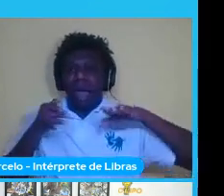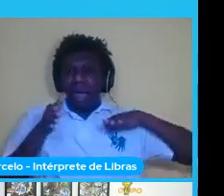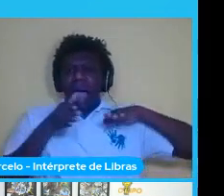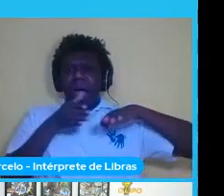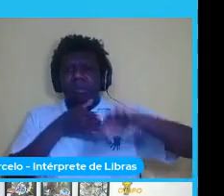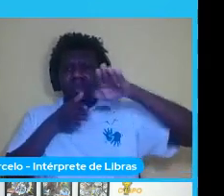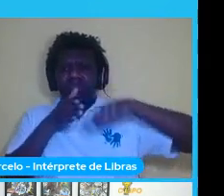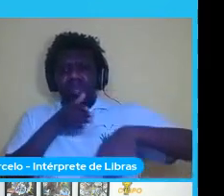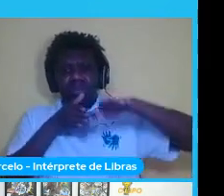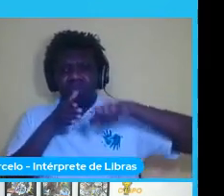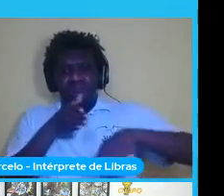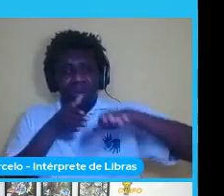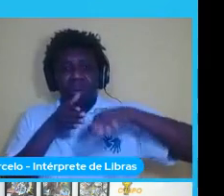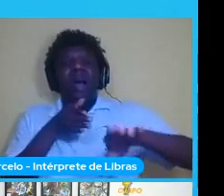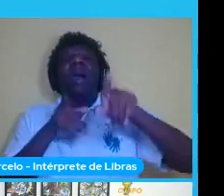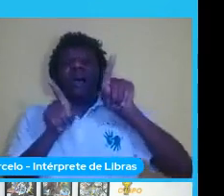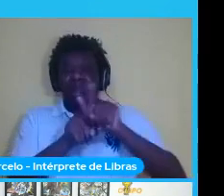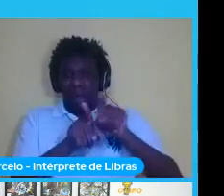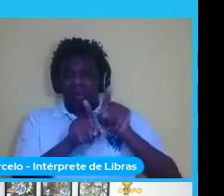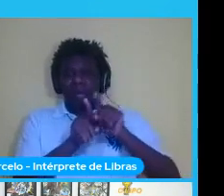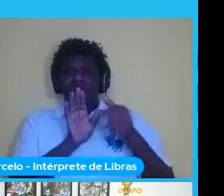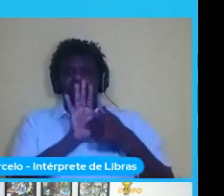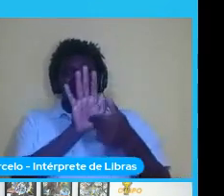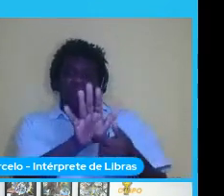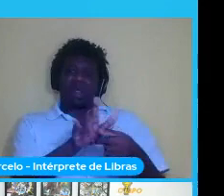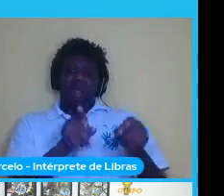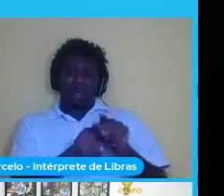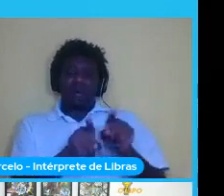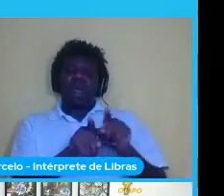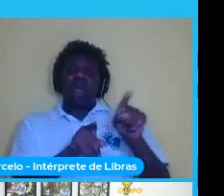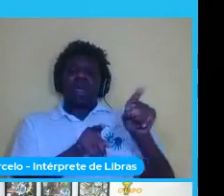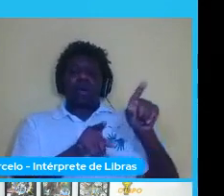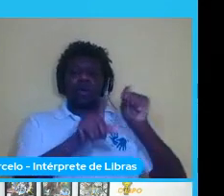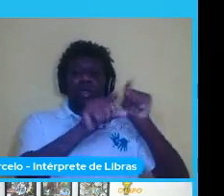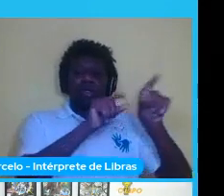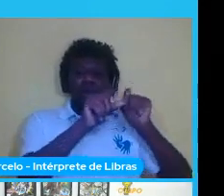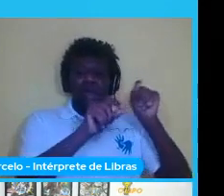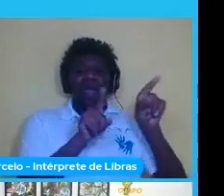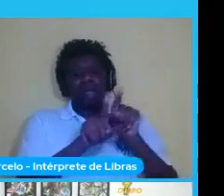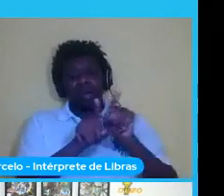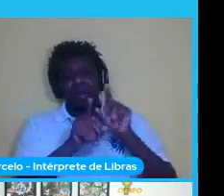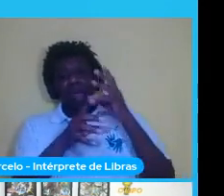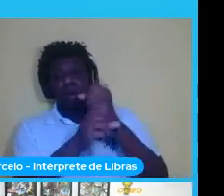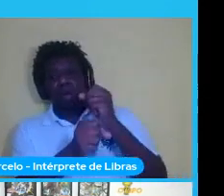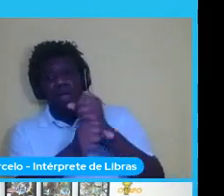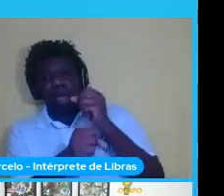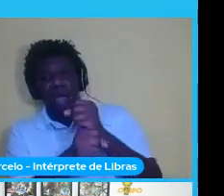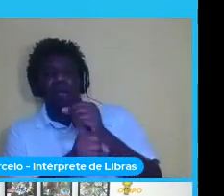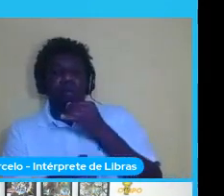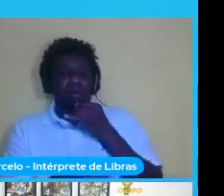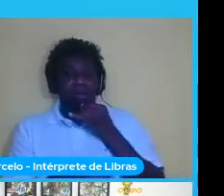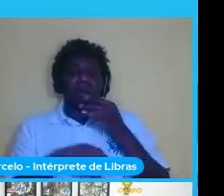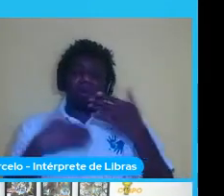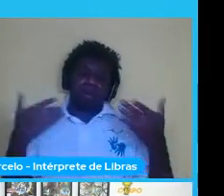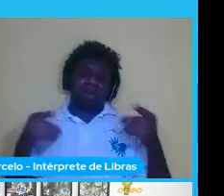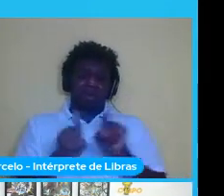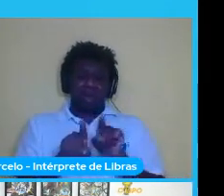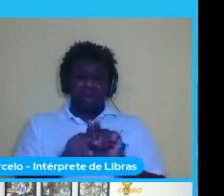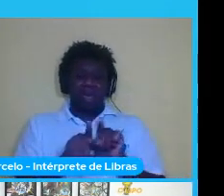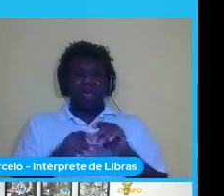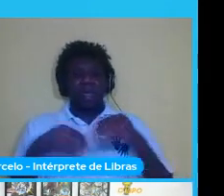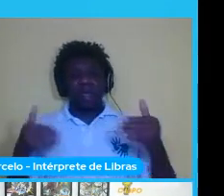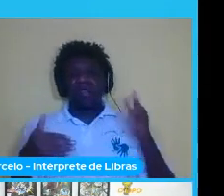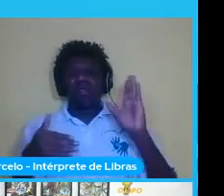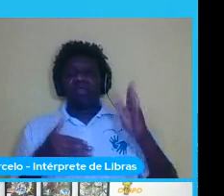a parte tanto de detecção quanto contagem principalmente para a parte agrícola então isso já está bastante